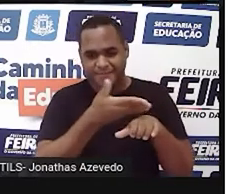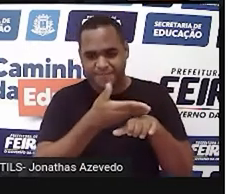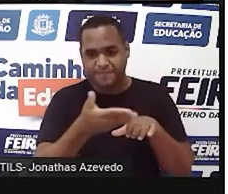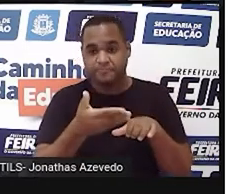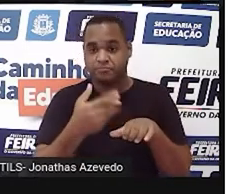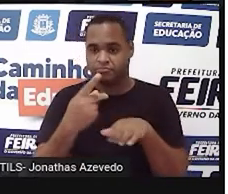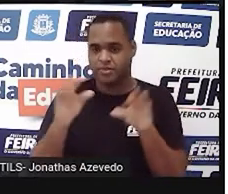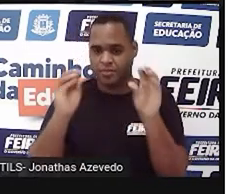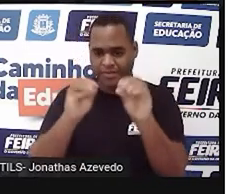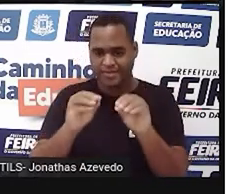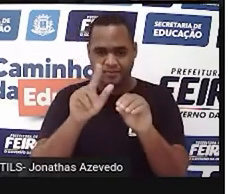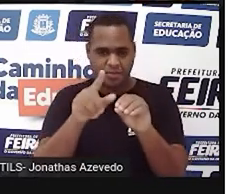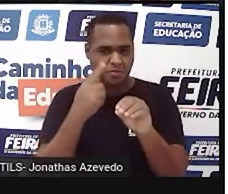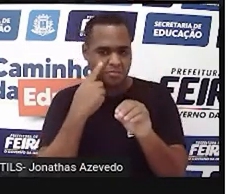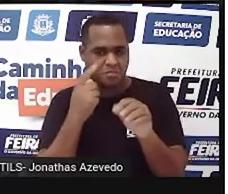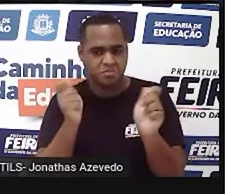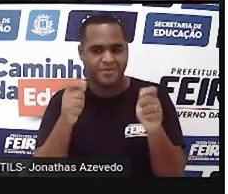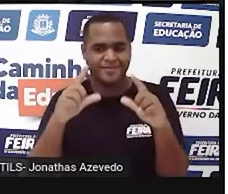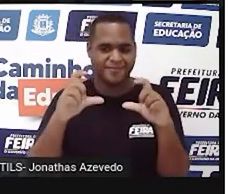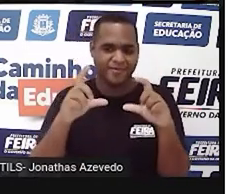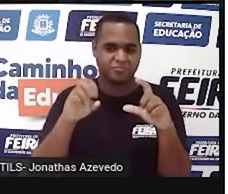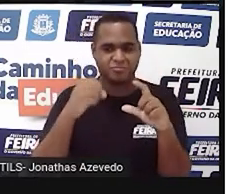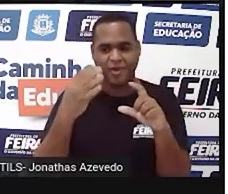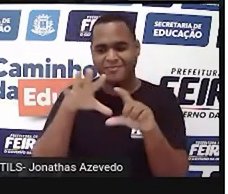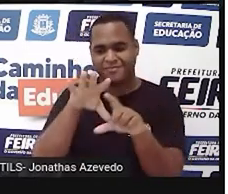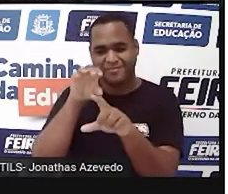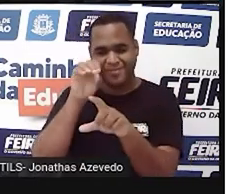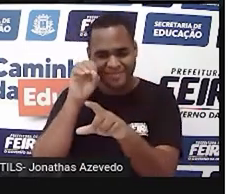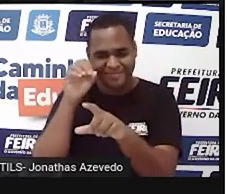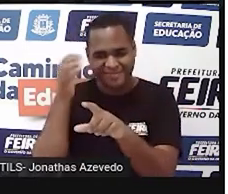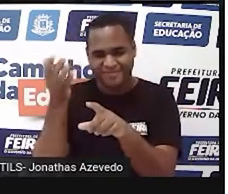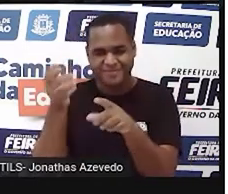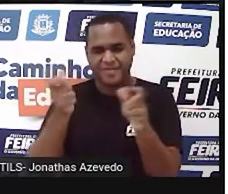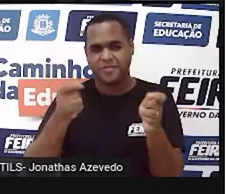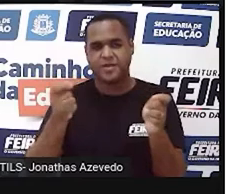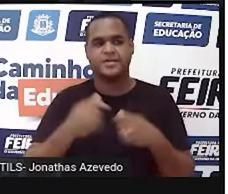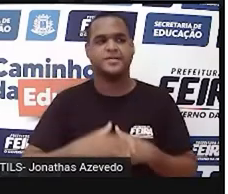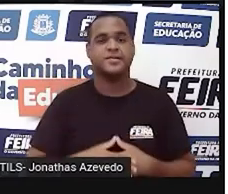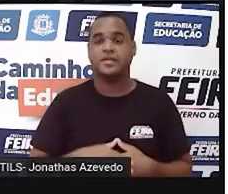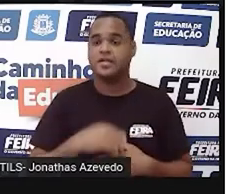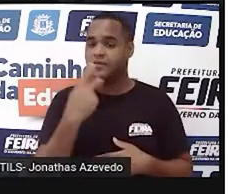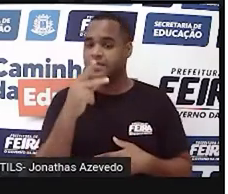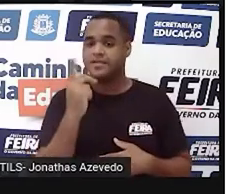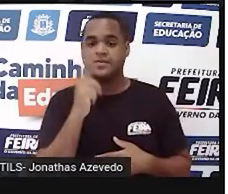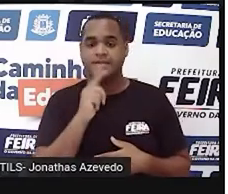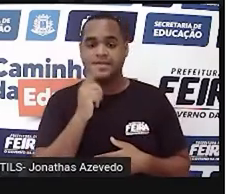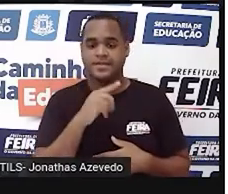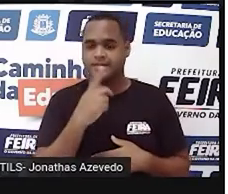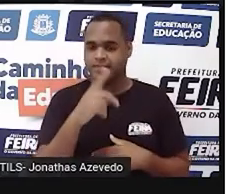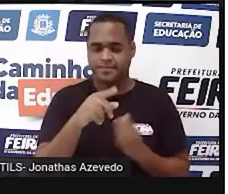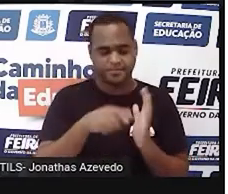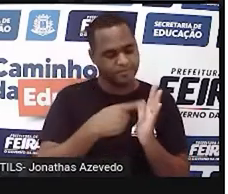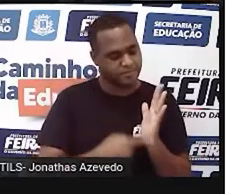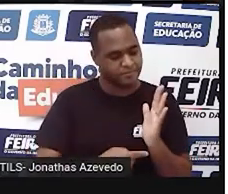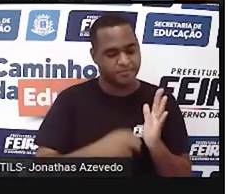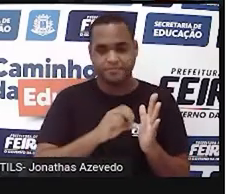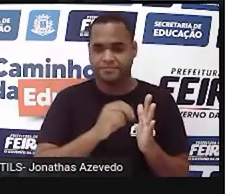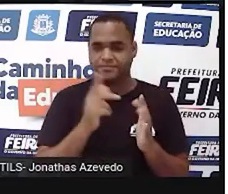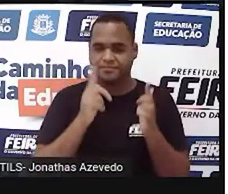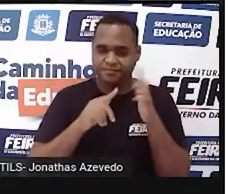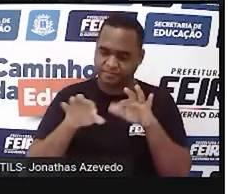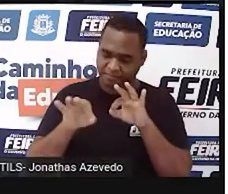ela para você fazer ali uma foto ou um print, né? Para que você fizesse no seu caderno e conseguisse